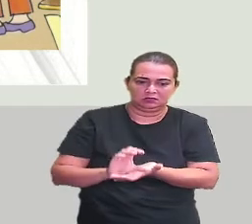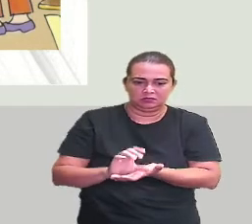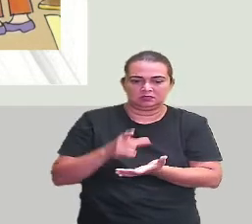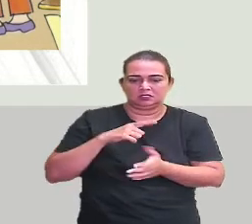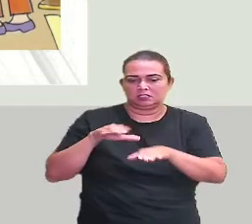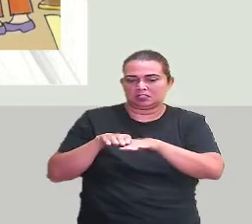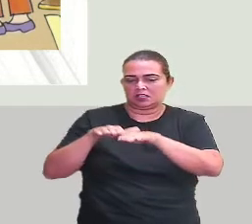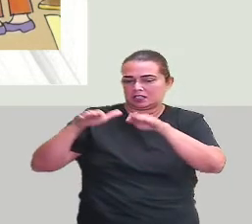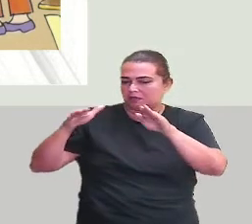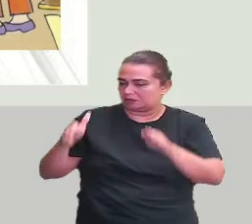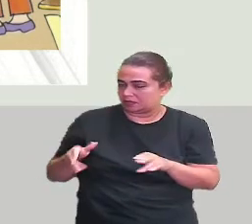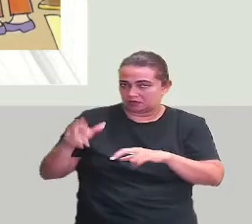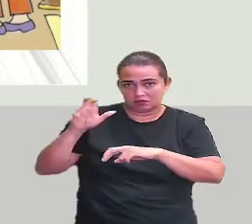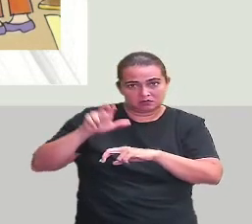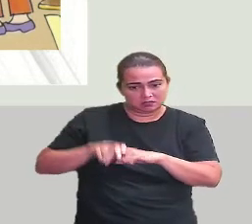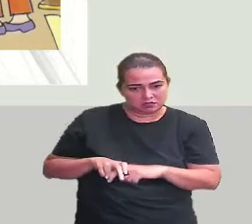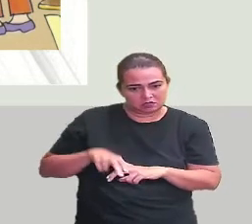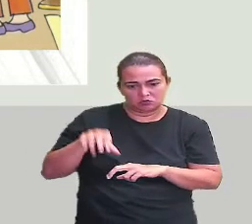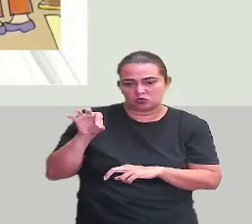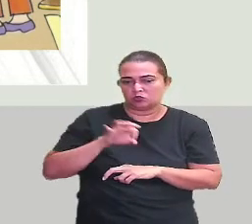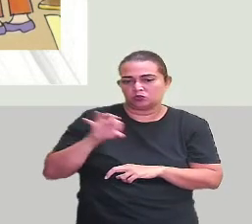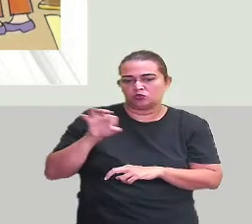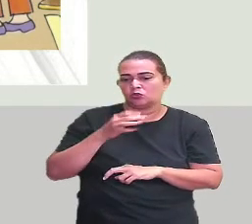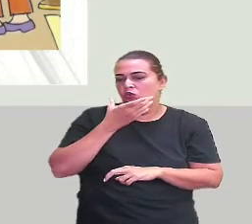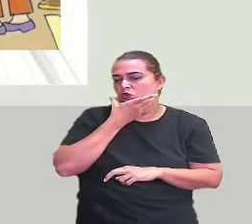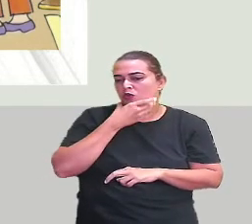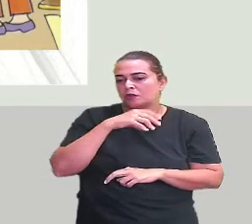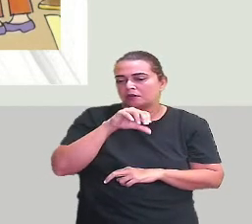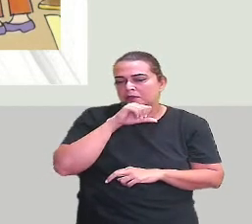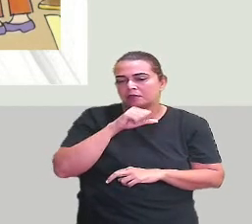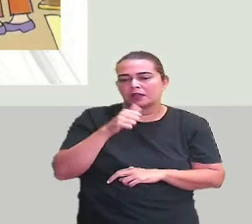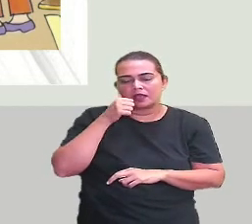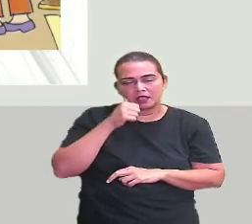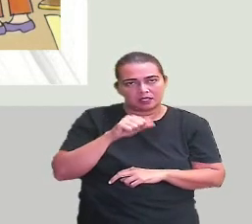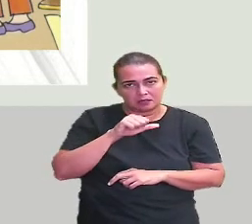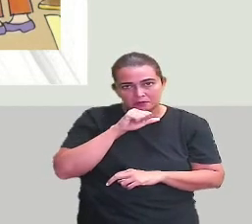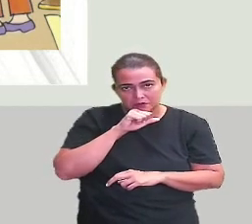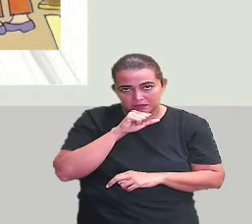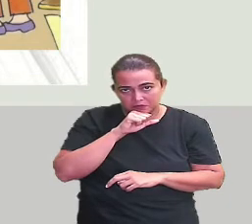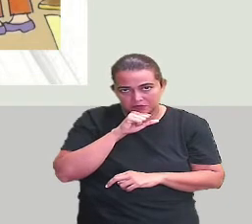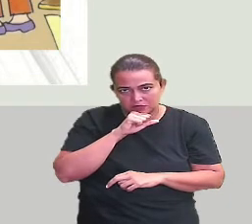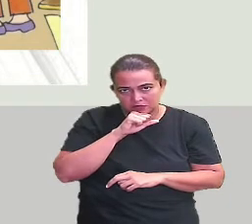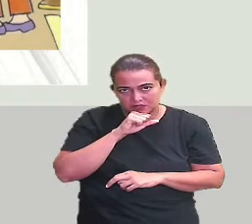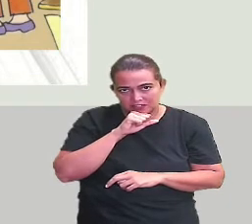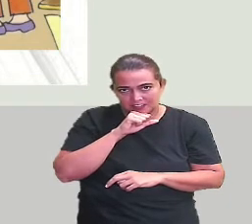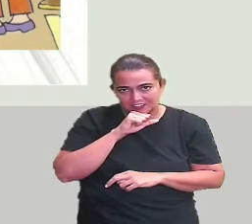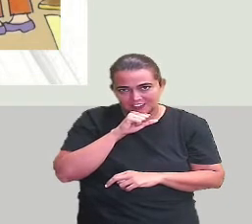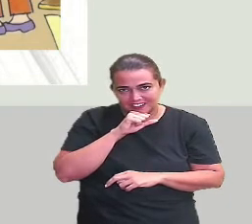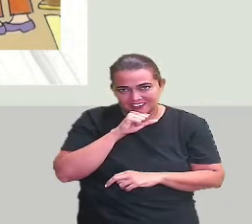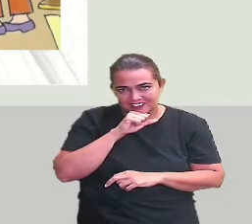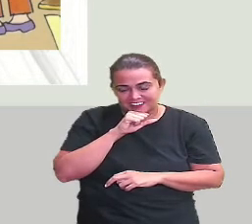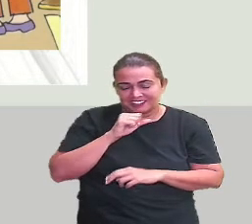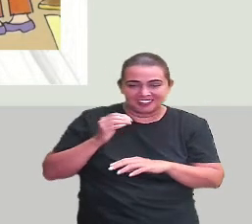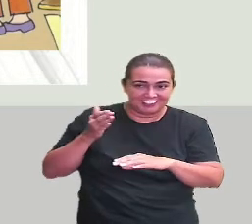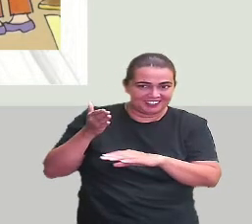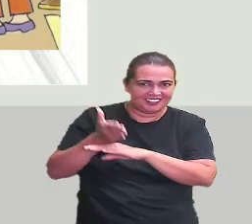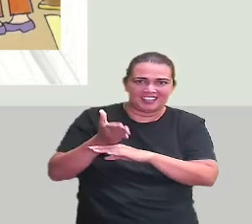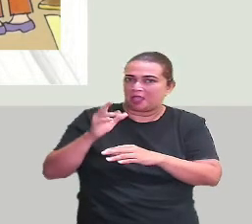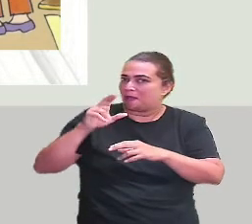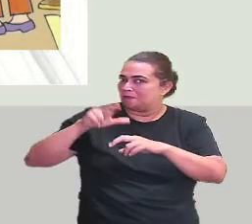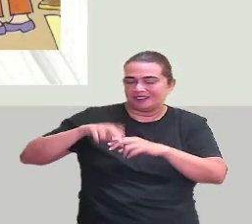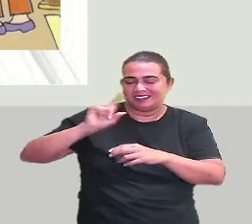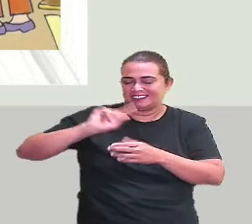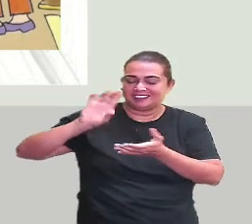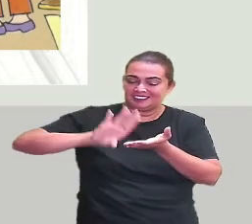é para sentar, onde meu pai e minha mãe sempre vão e ficam numa fila de pé e